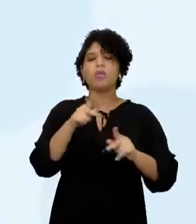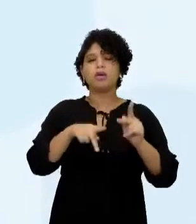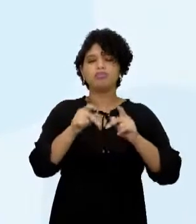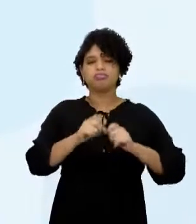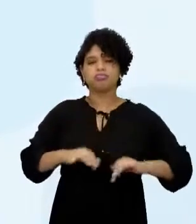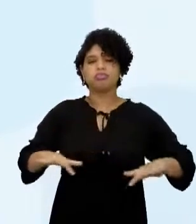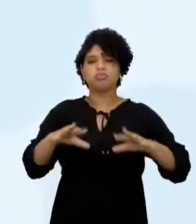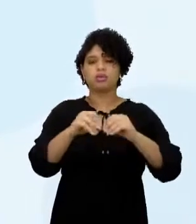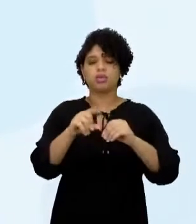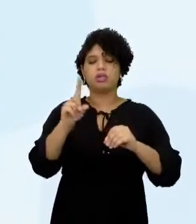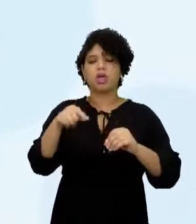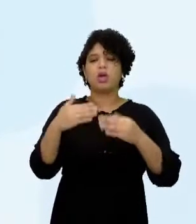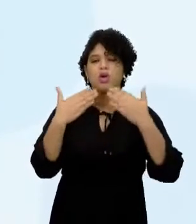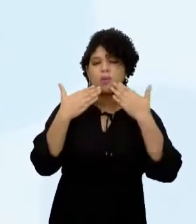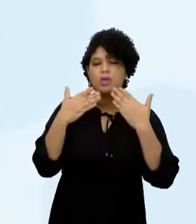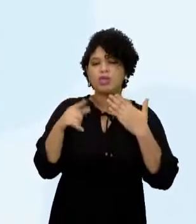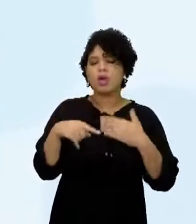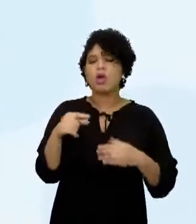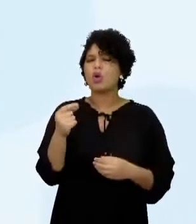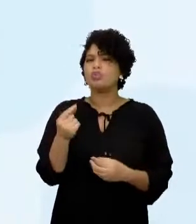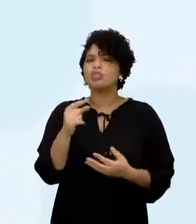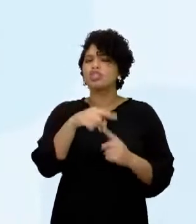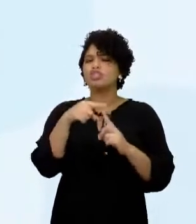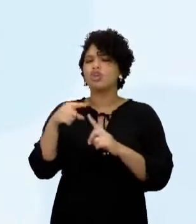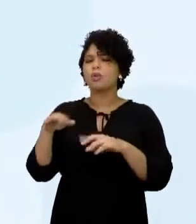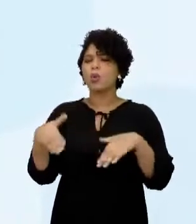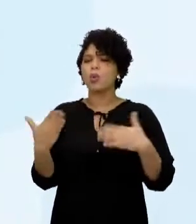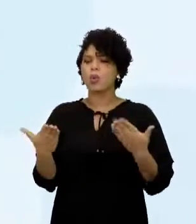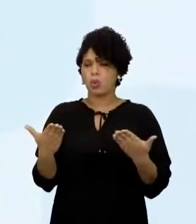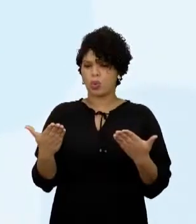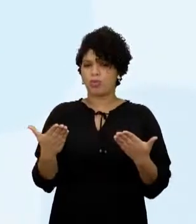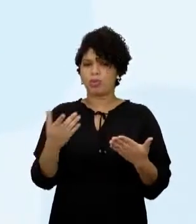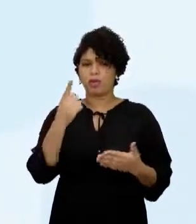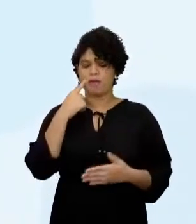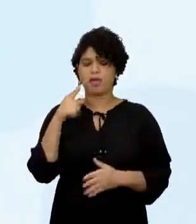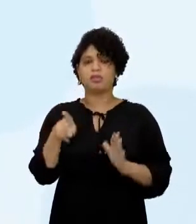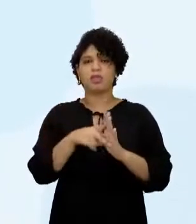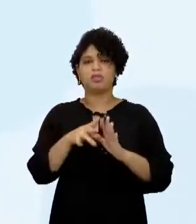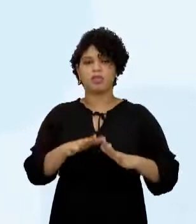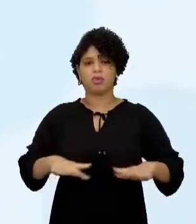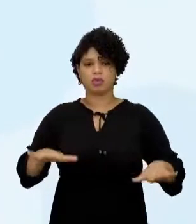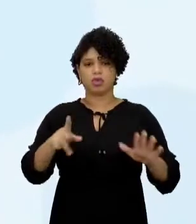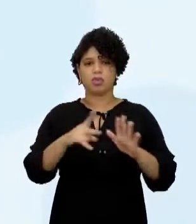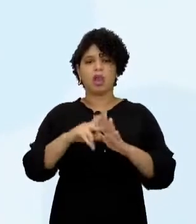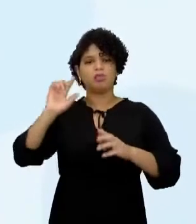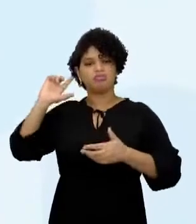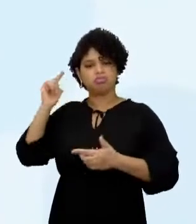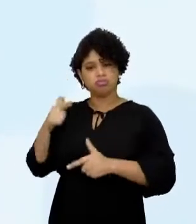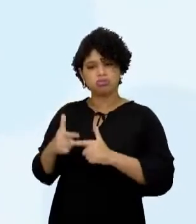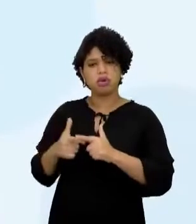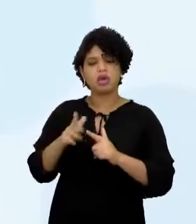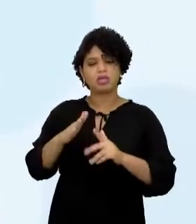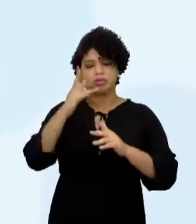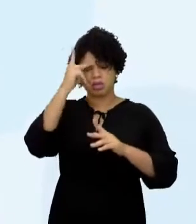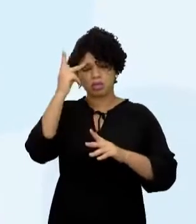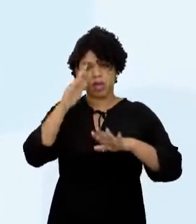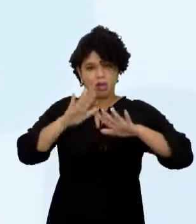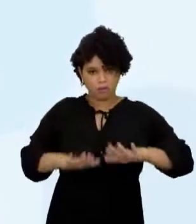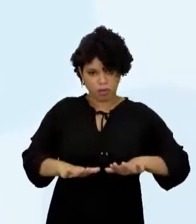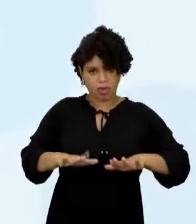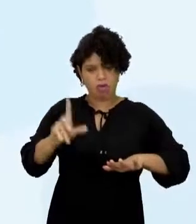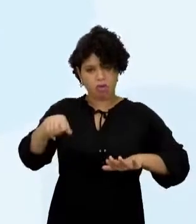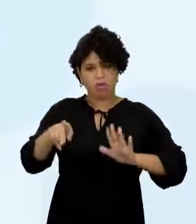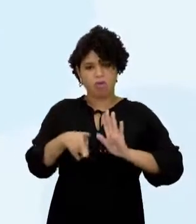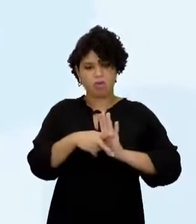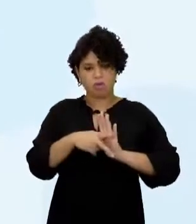Podem ser classificadas Nas seguintes modalidades Então nós temos lá Terras indígenas tradicionalmente ocupadas Que são